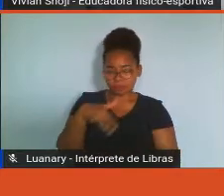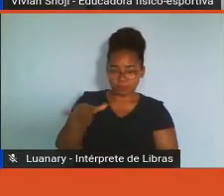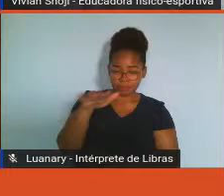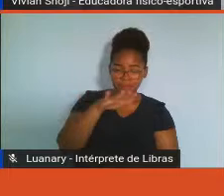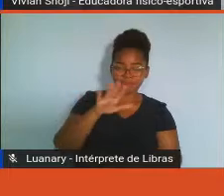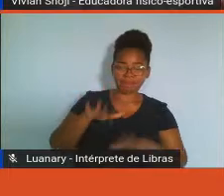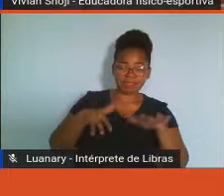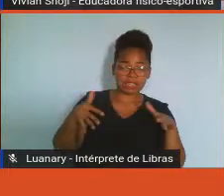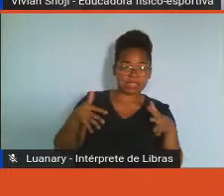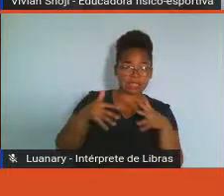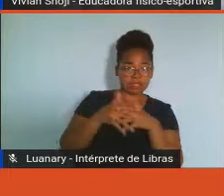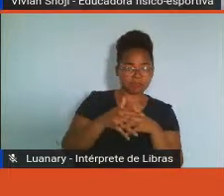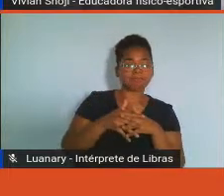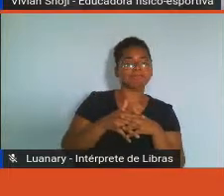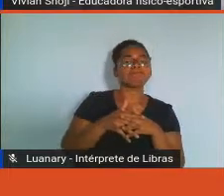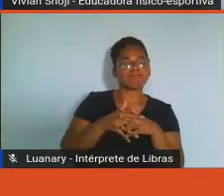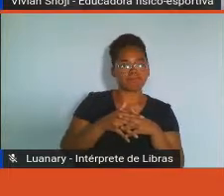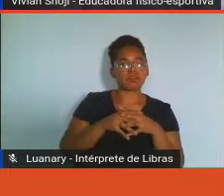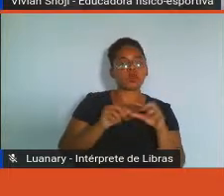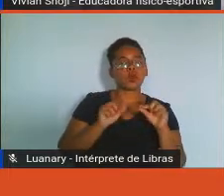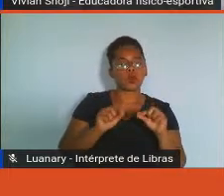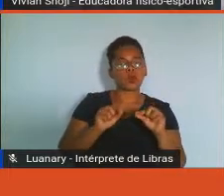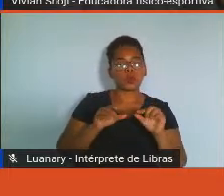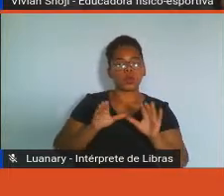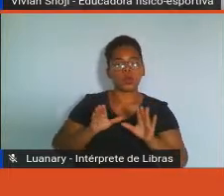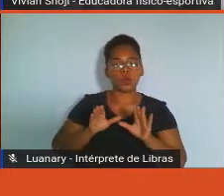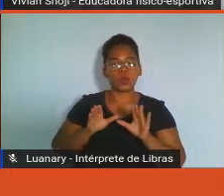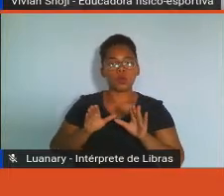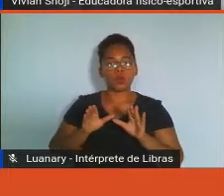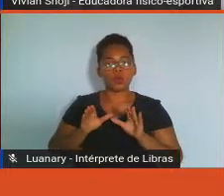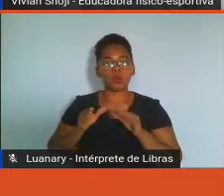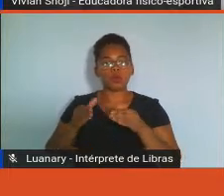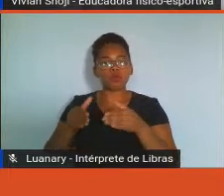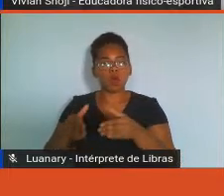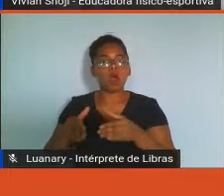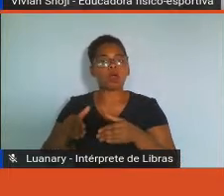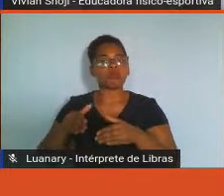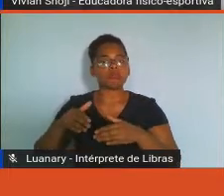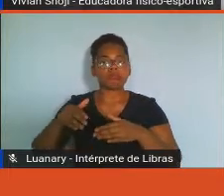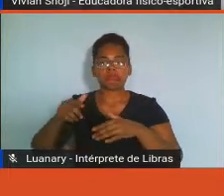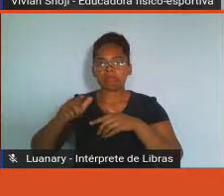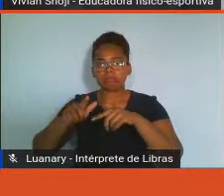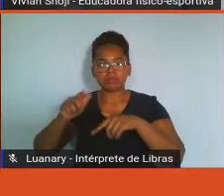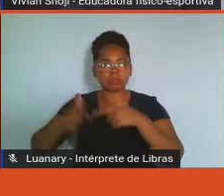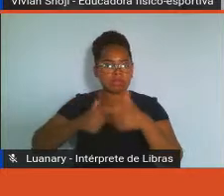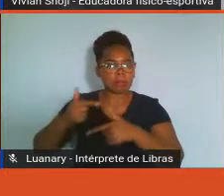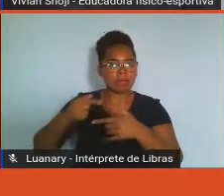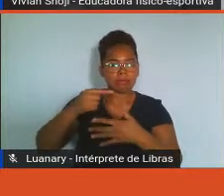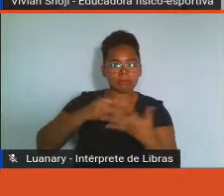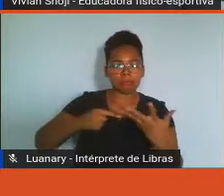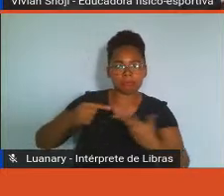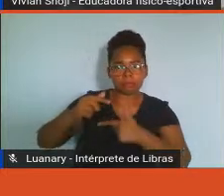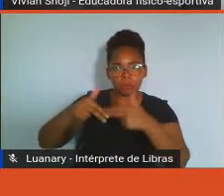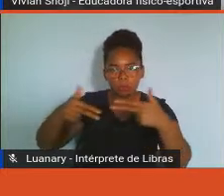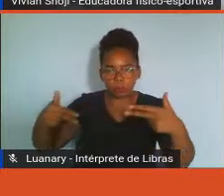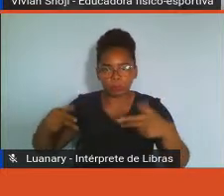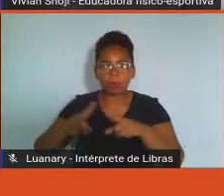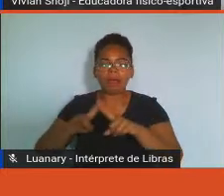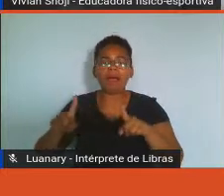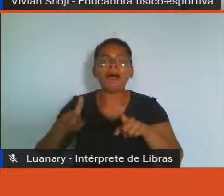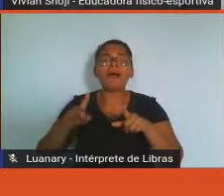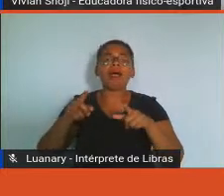por falta de tempo, por isso eu queria abrir um parêntese sobre essa gestão do tempo, é